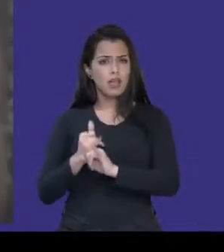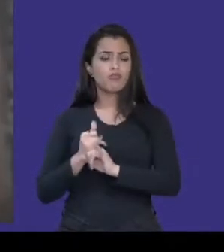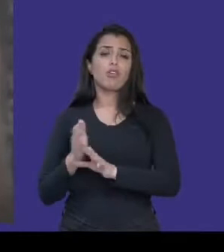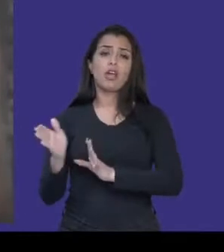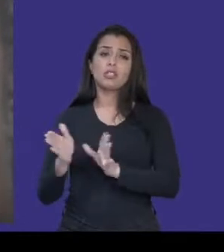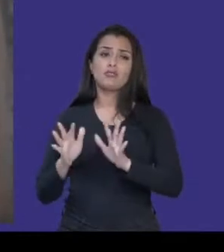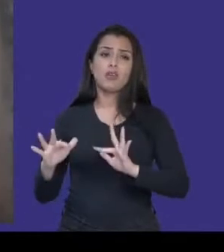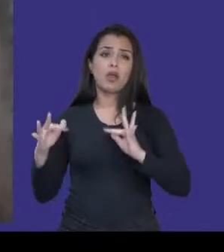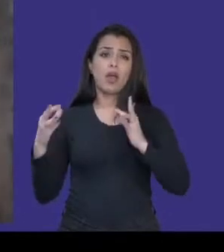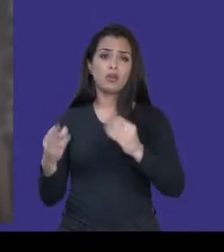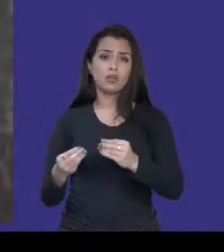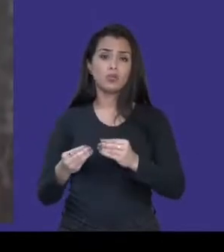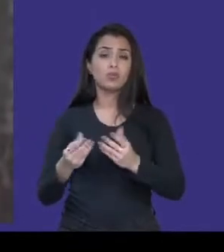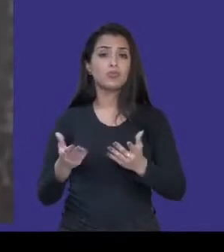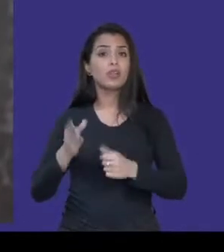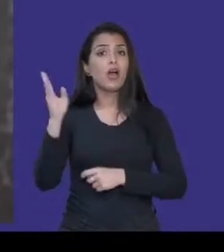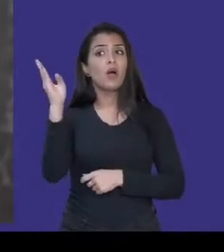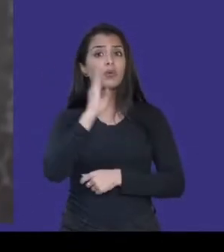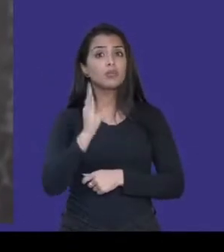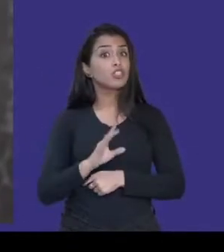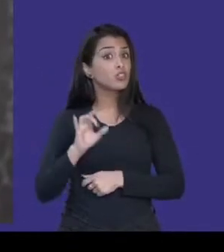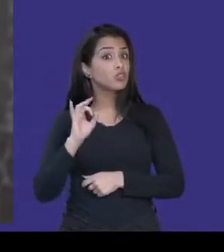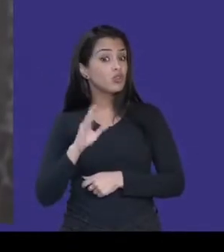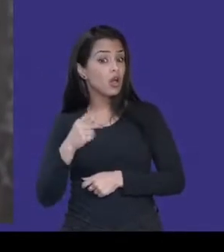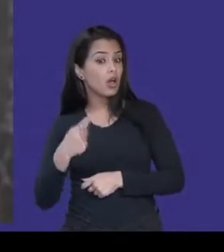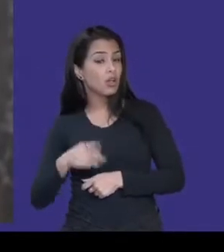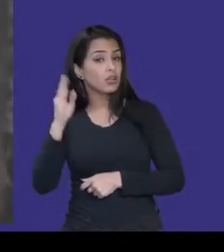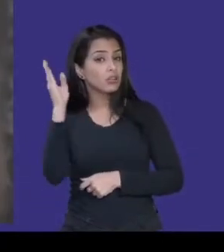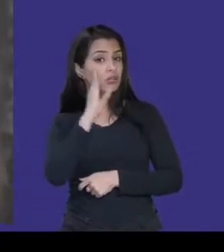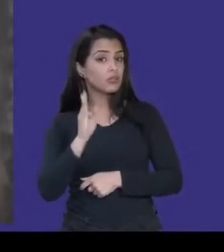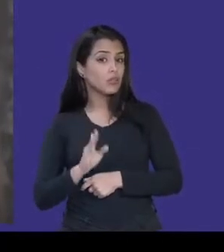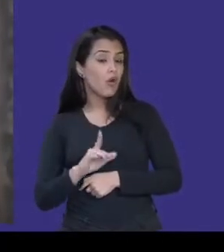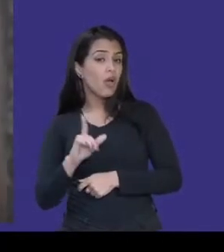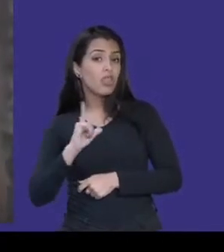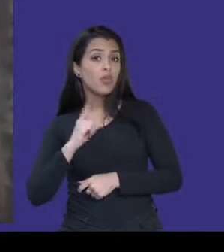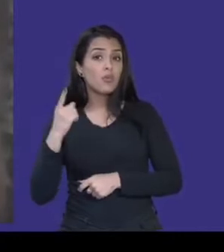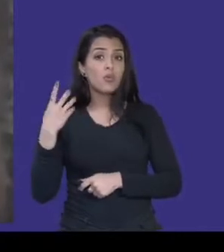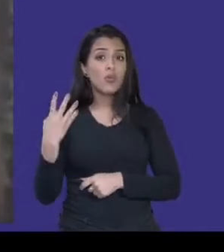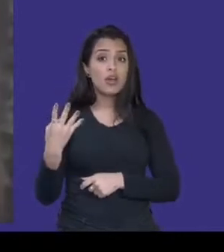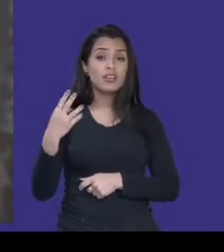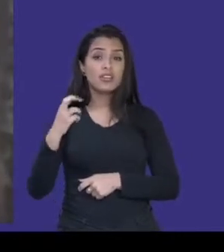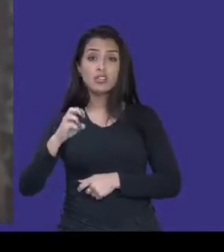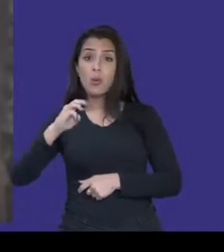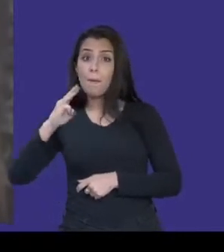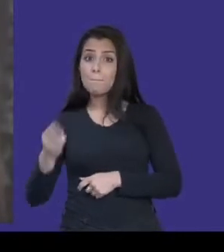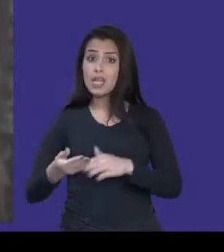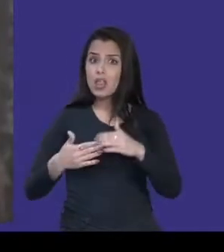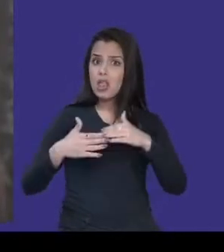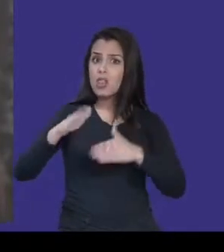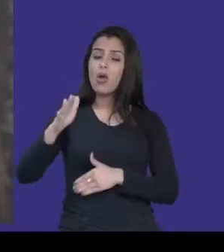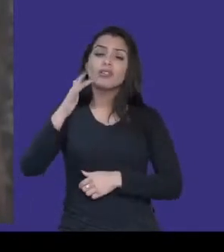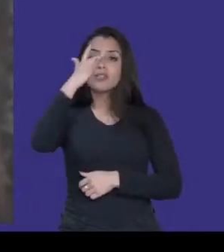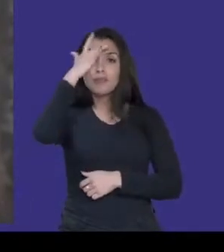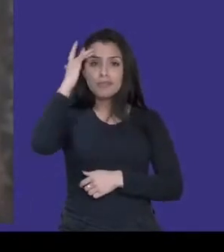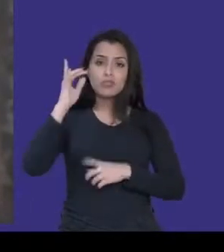mundo. E no Brasil, só no Brasil, hoje, são mais de 45 milhões de pessoas com algum tipo de